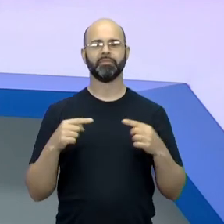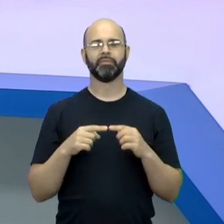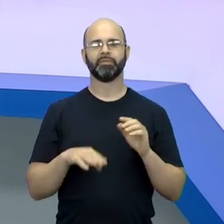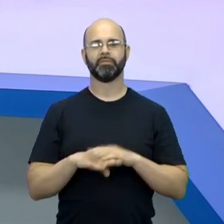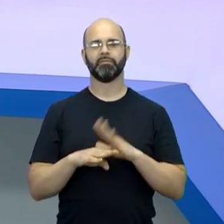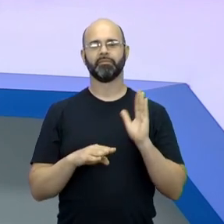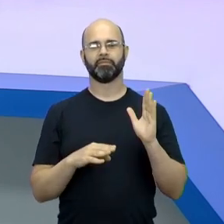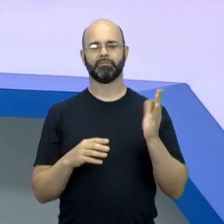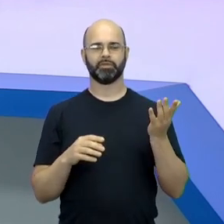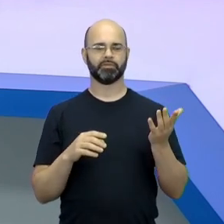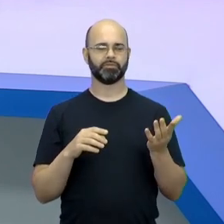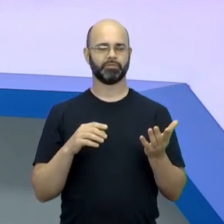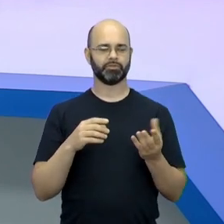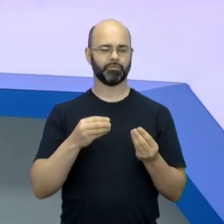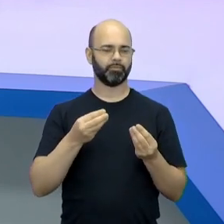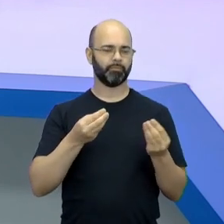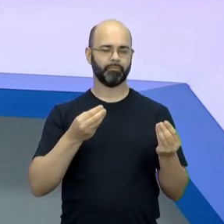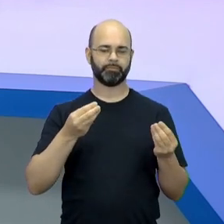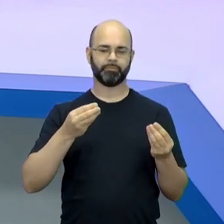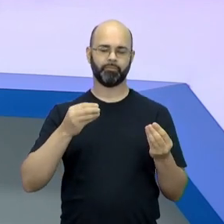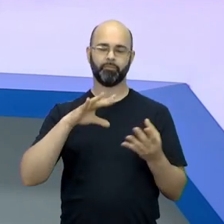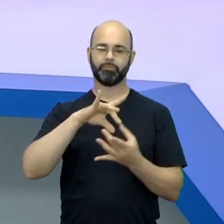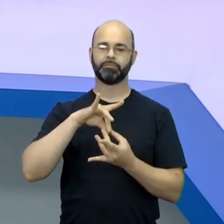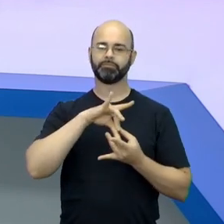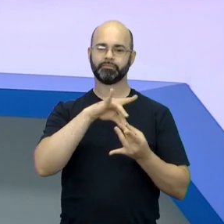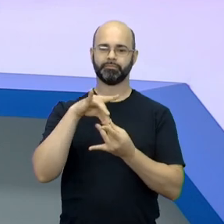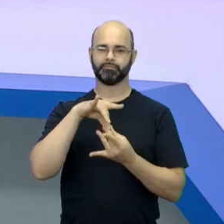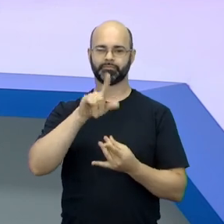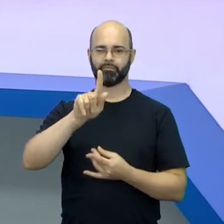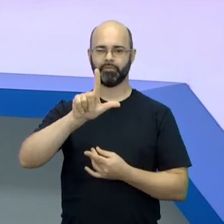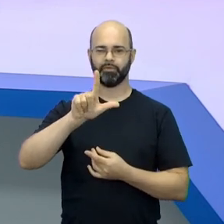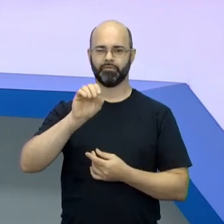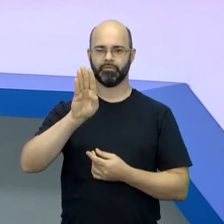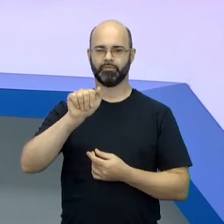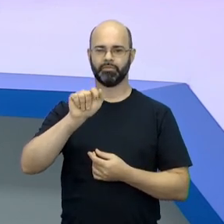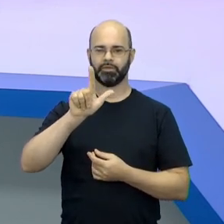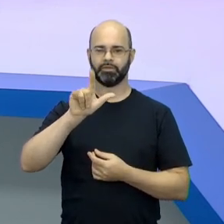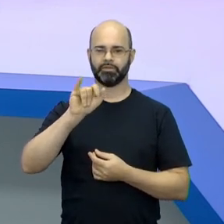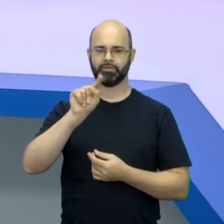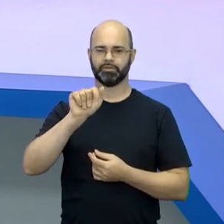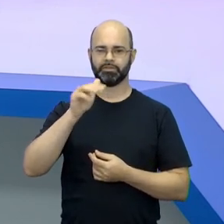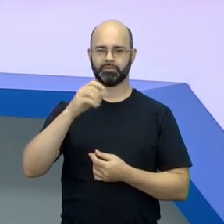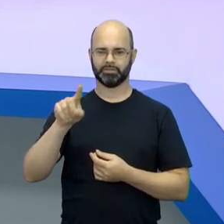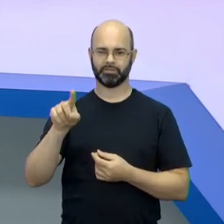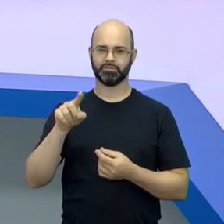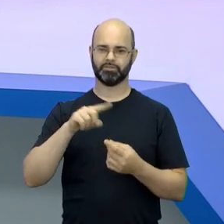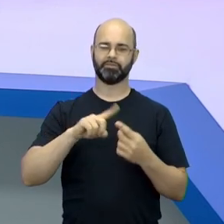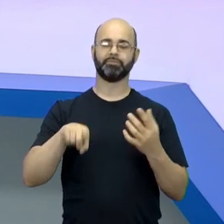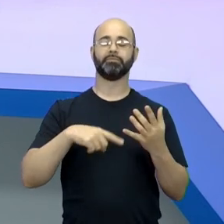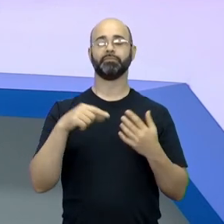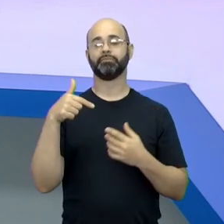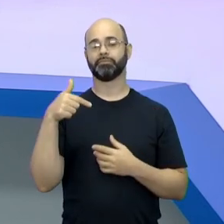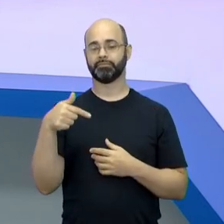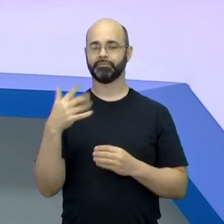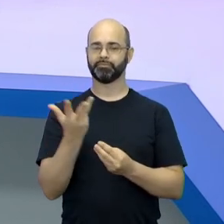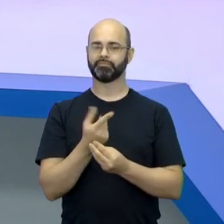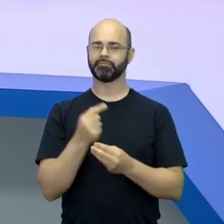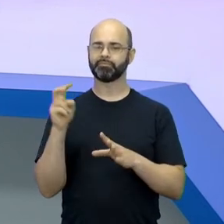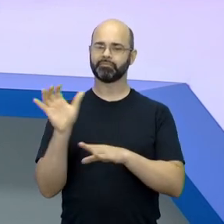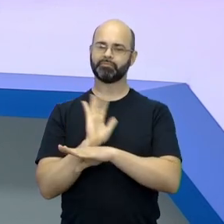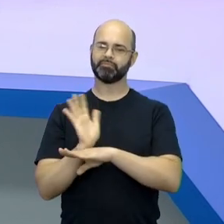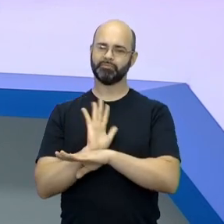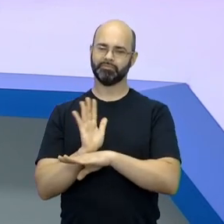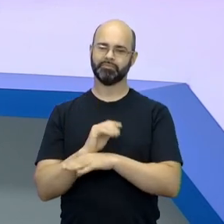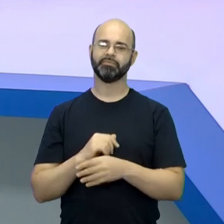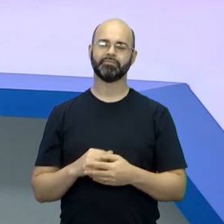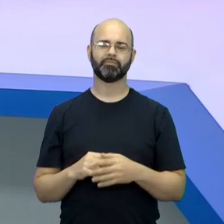globalização do que propriamente falando da questão da arte, da sétima arte, que é o cinema. A gente sempre teve e